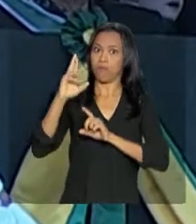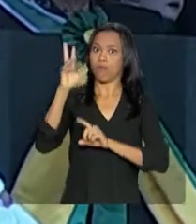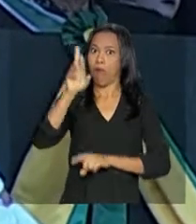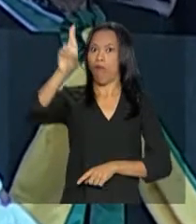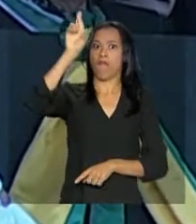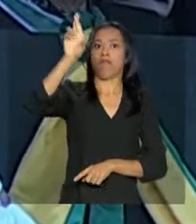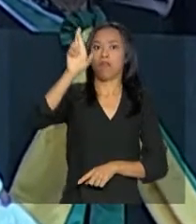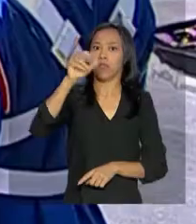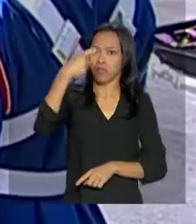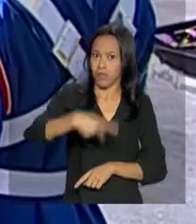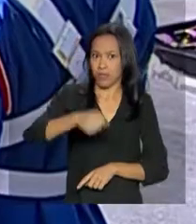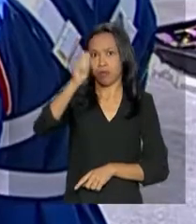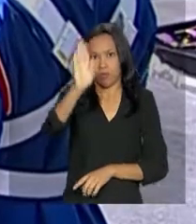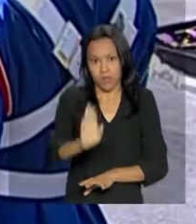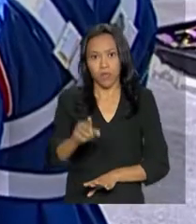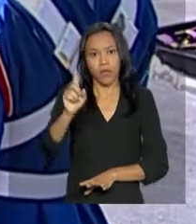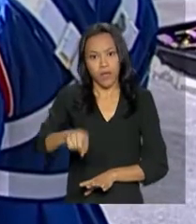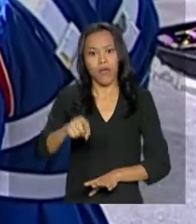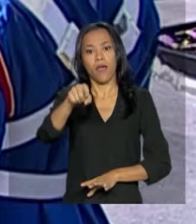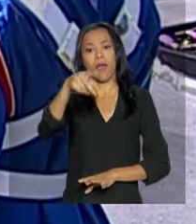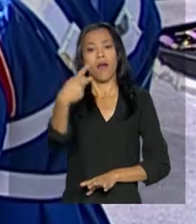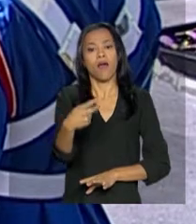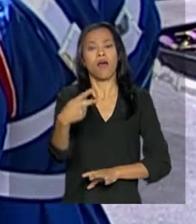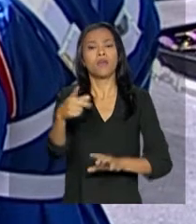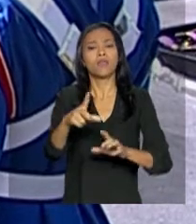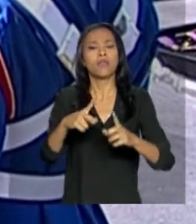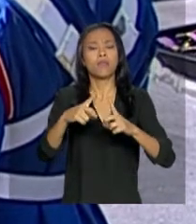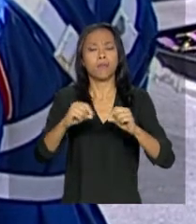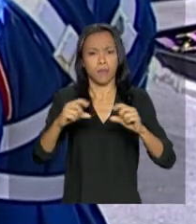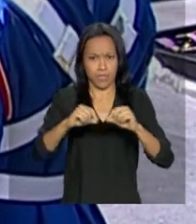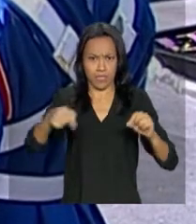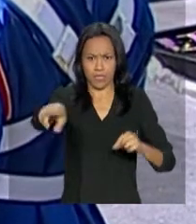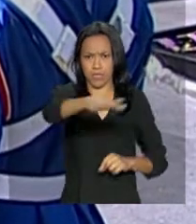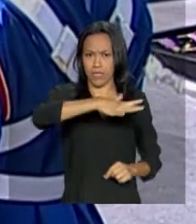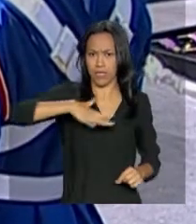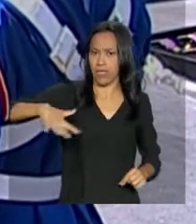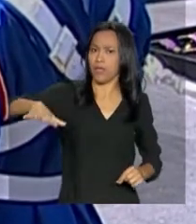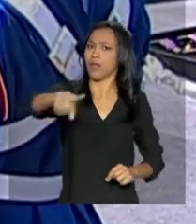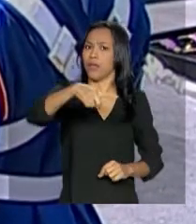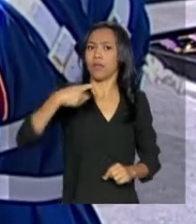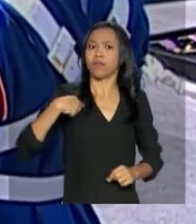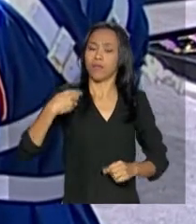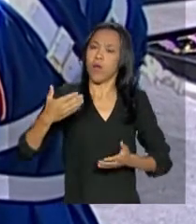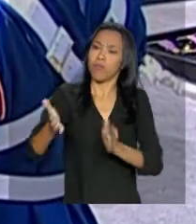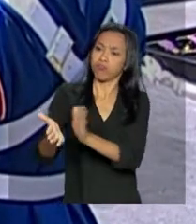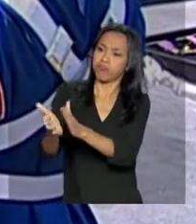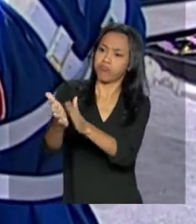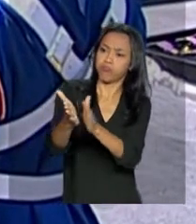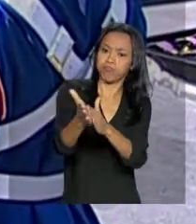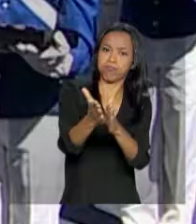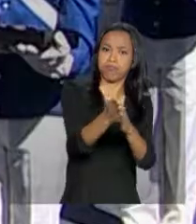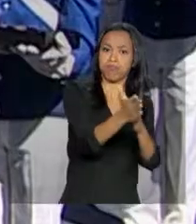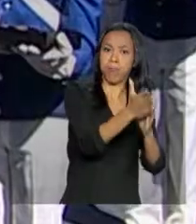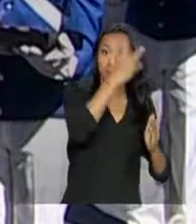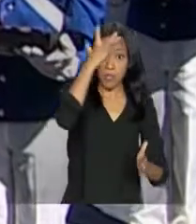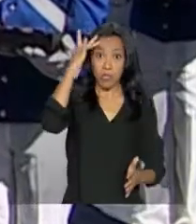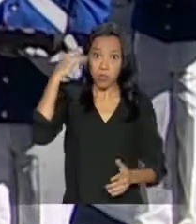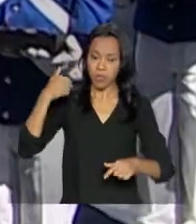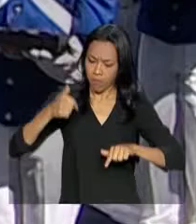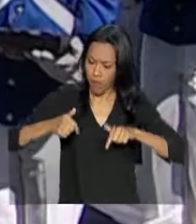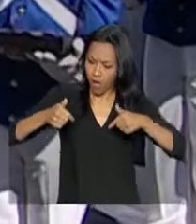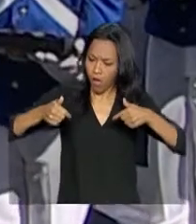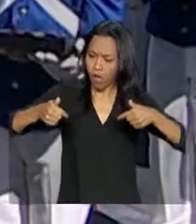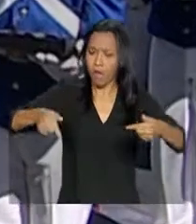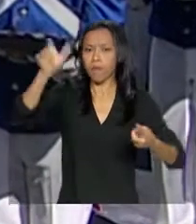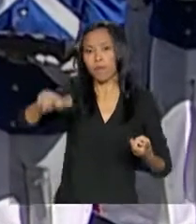O evento, é realizado no Quartel General do Exército aqui em Brasília, homenageia pessoas que prestaram relevantes serviços ao Exército